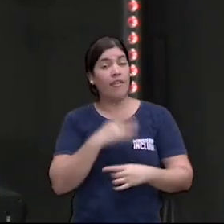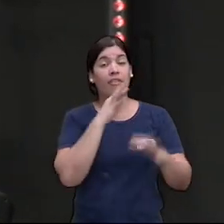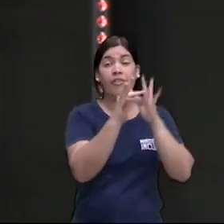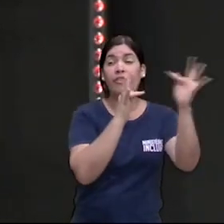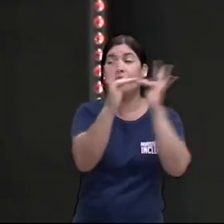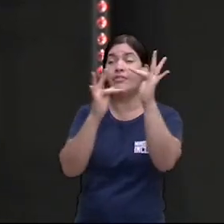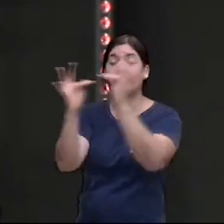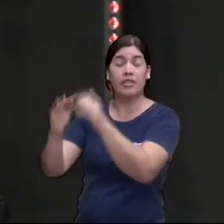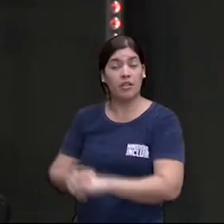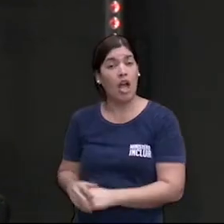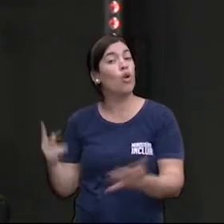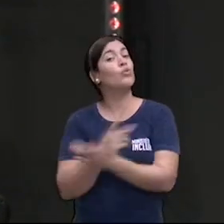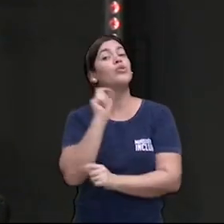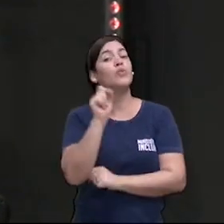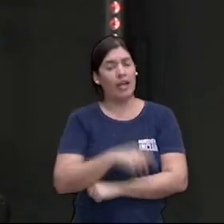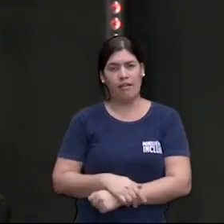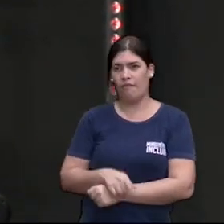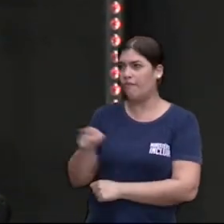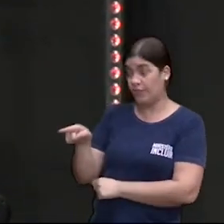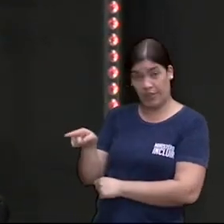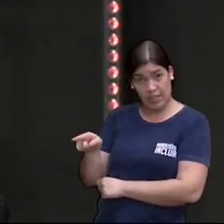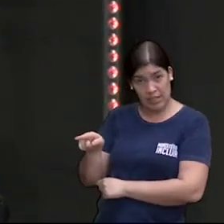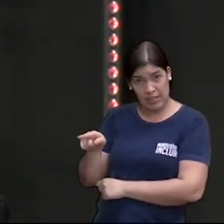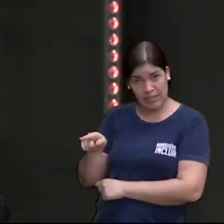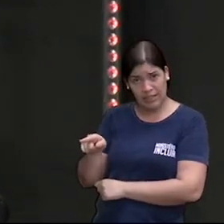Daqui a pouco você vira uma boca do inferno.